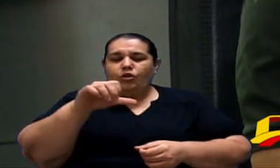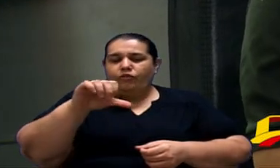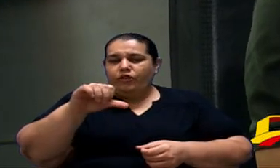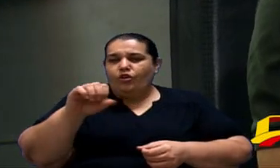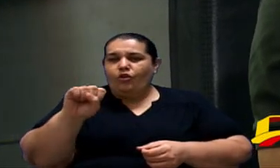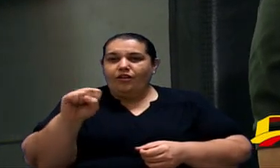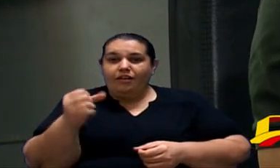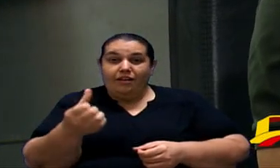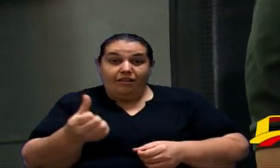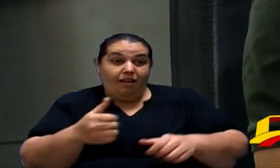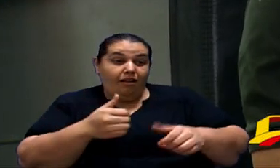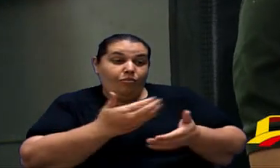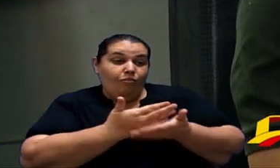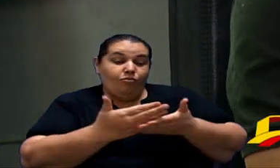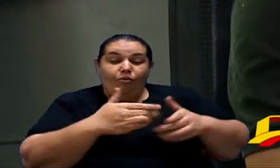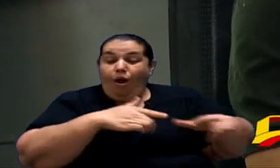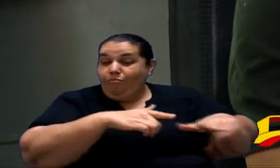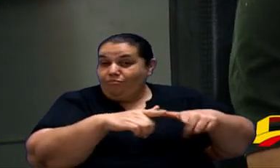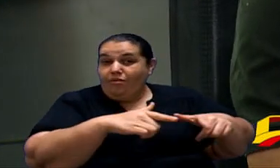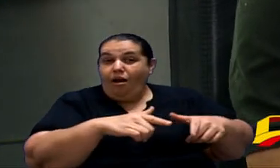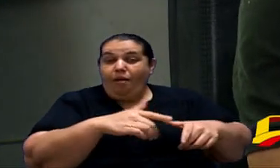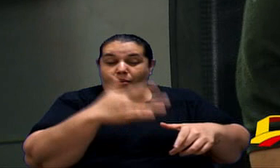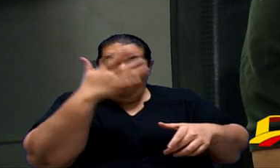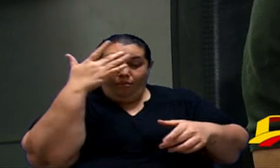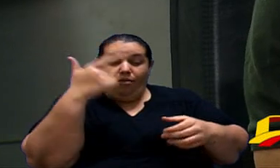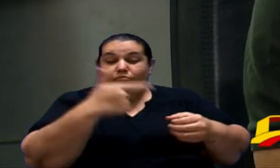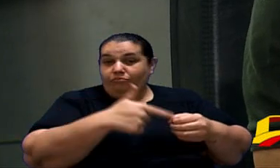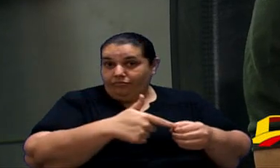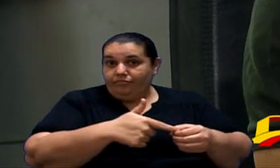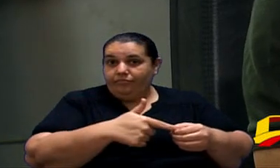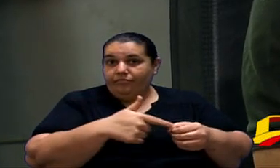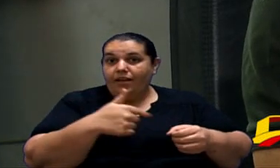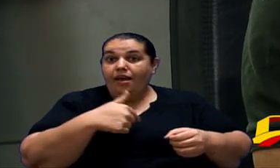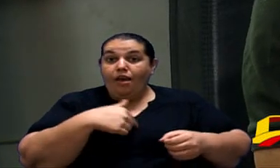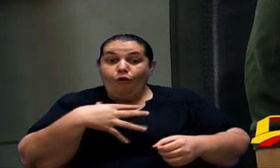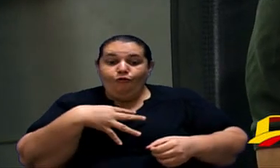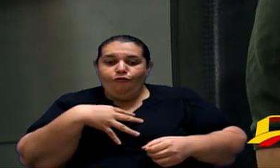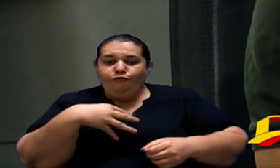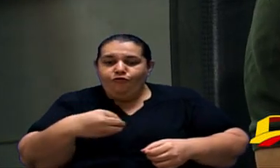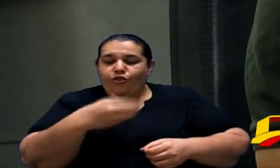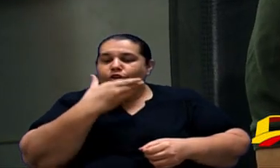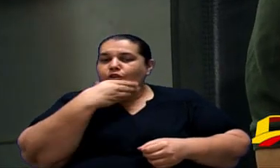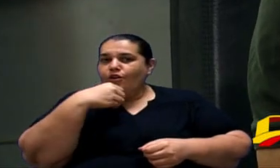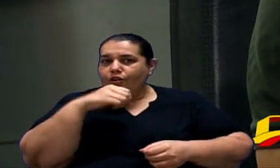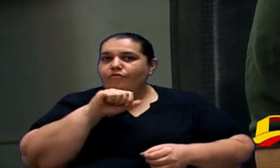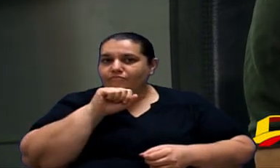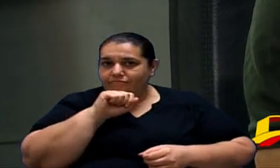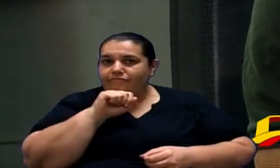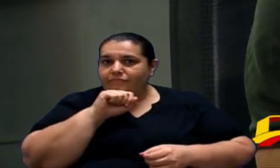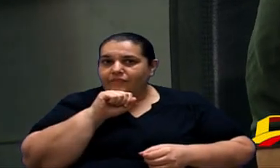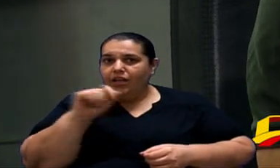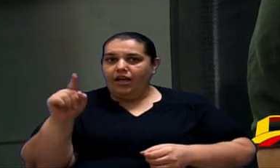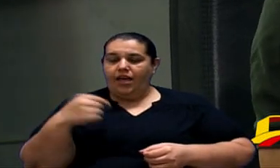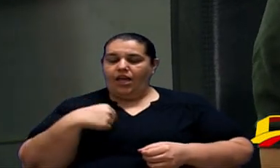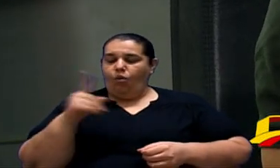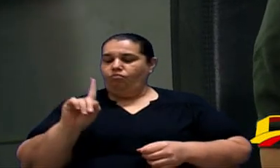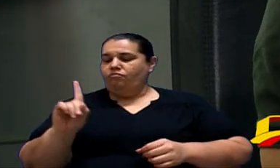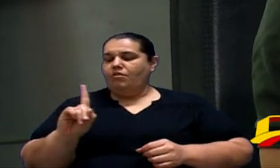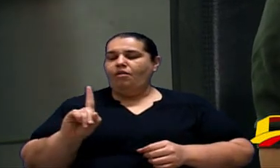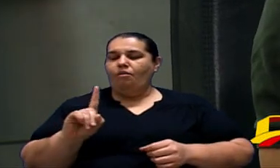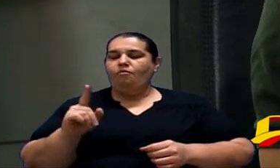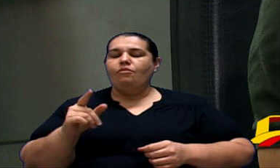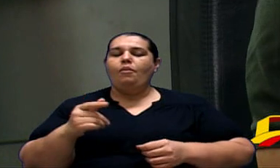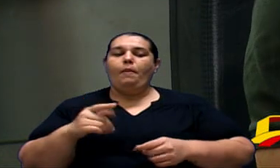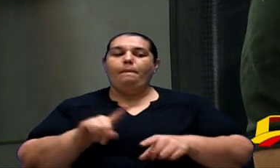acho que é bem mais tempo. Então, eu fui criado por um frentista, não sou, mas eu fui, e eu sei o valor de ser um